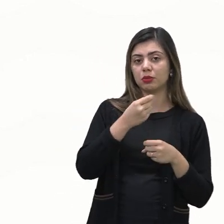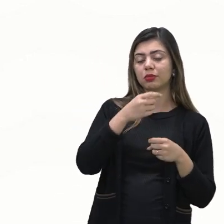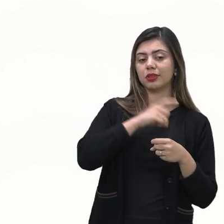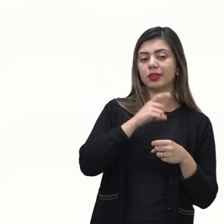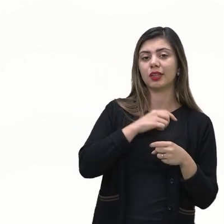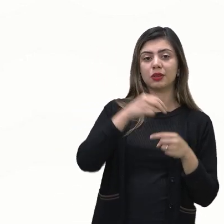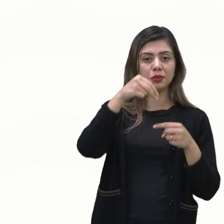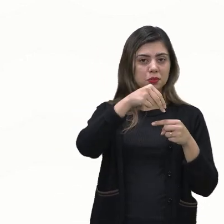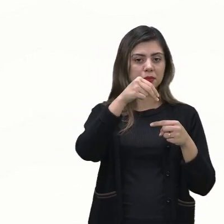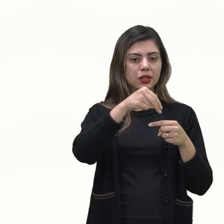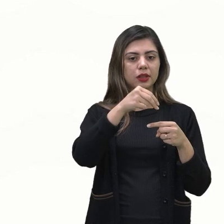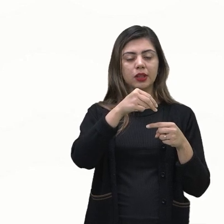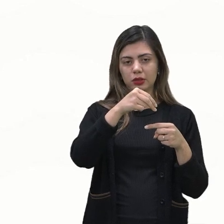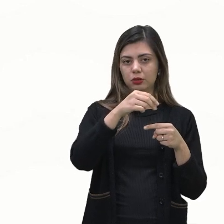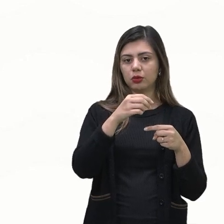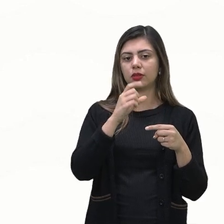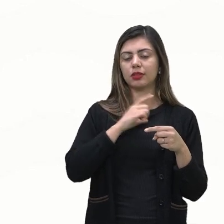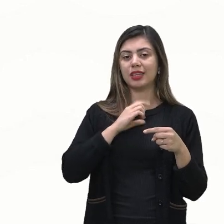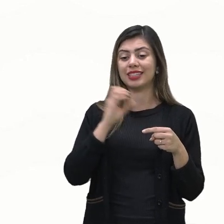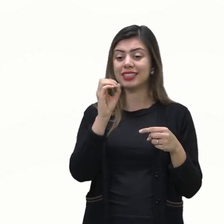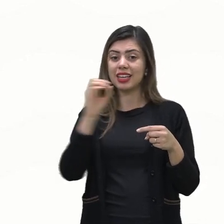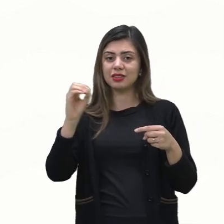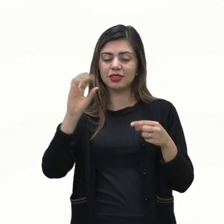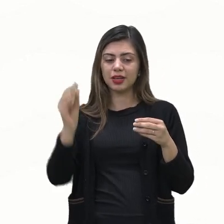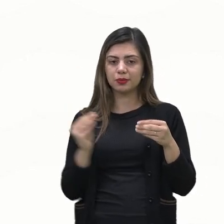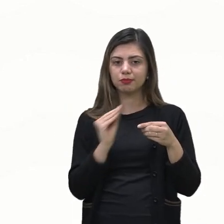nele acrescentar dois zeros